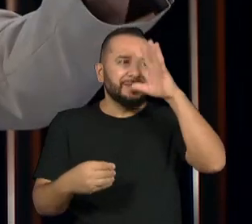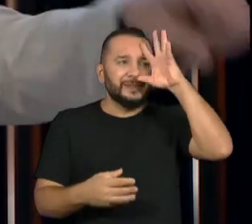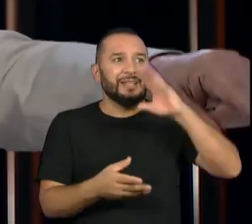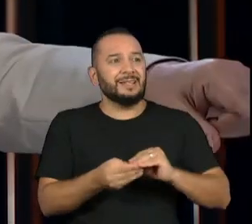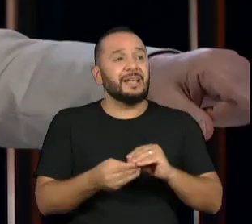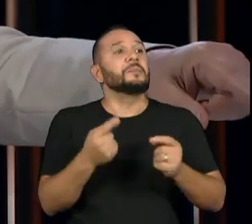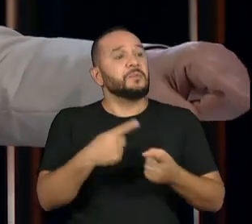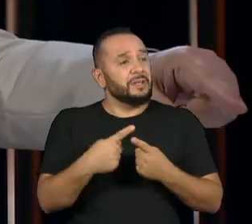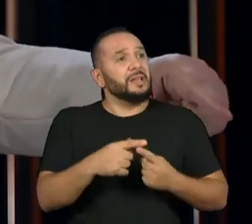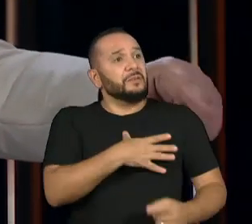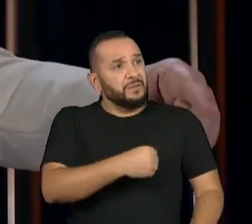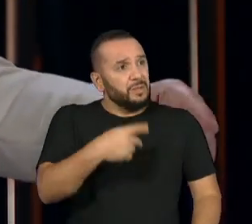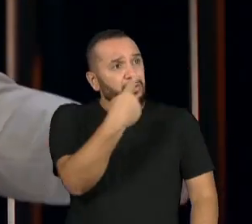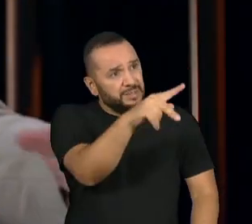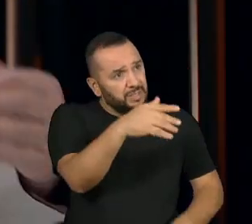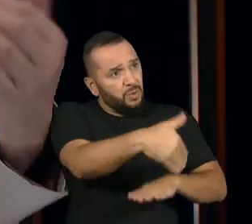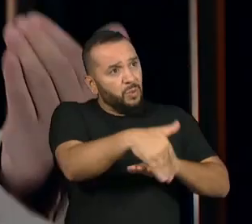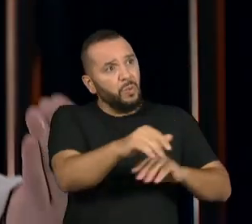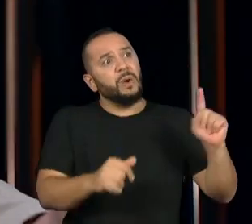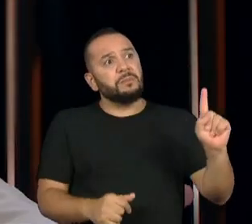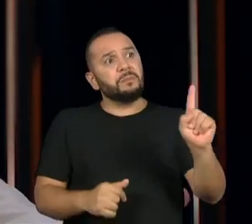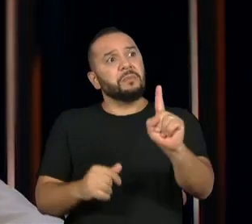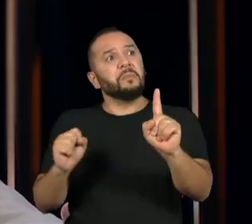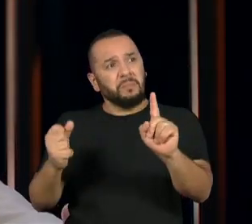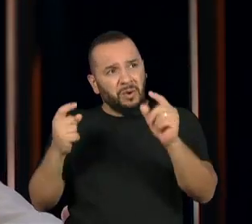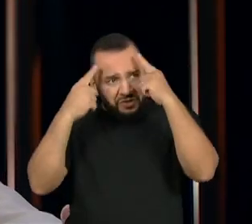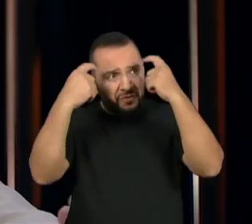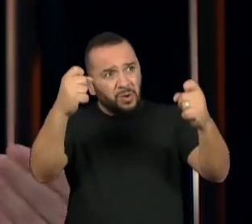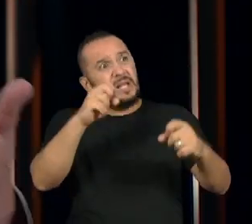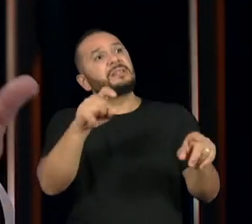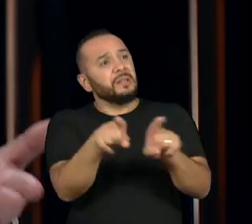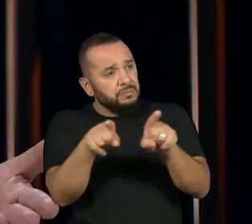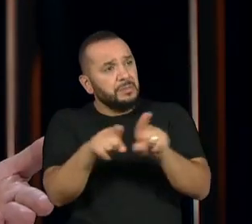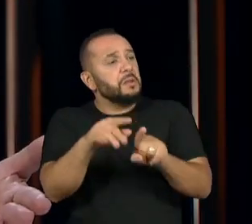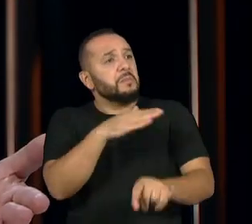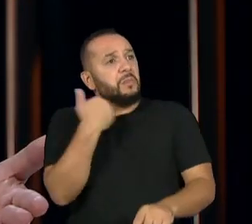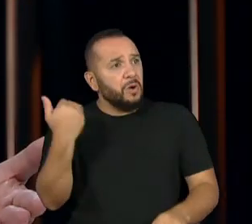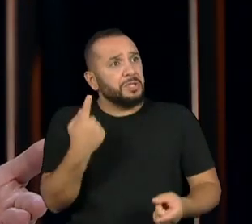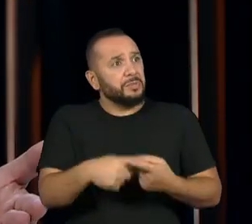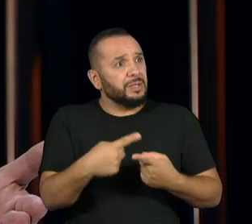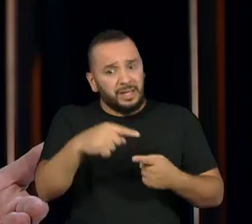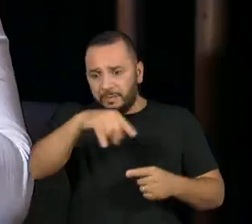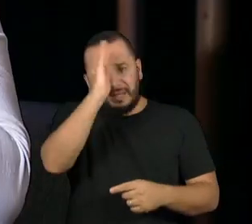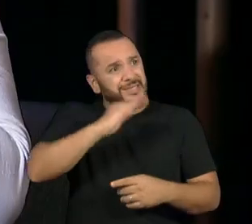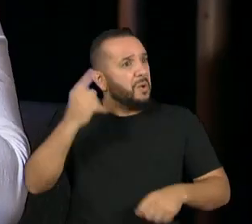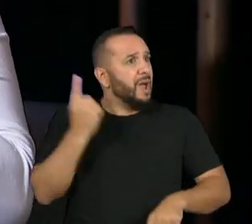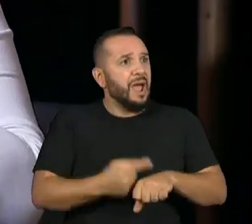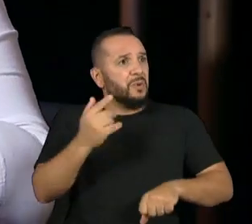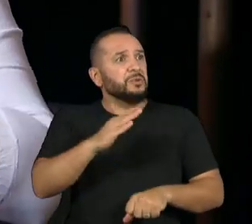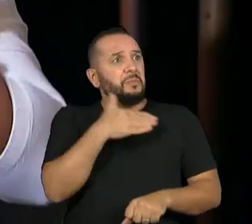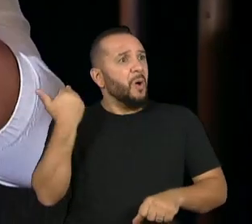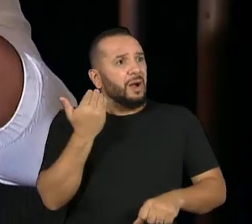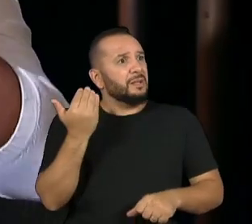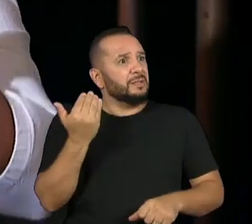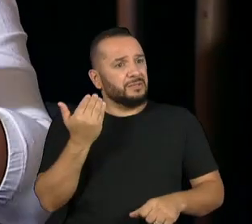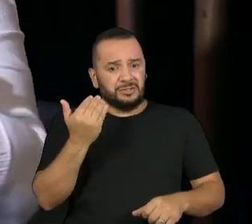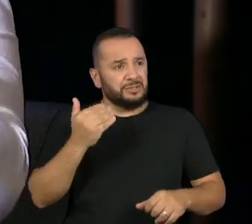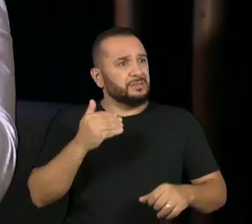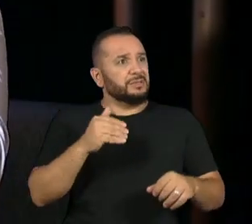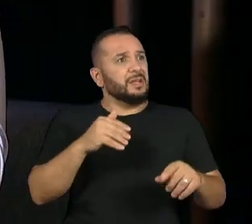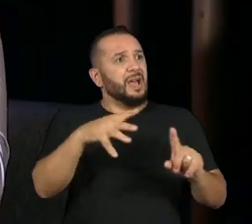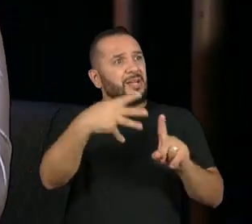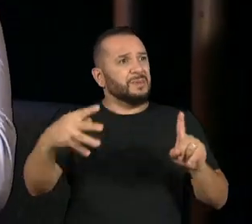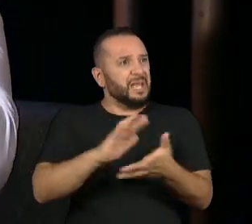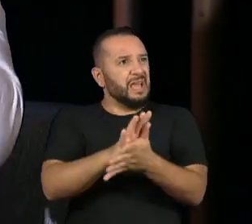pode ser submetido a uma violência ou até a morte no país que mais mata no mundo? Todo mundo tem o direito